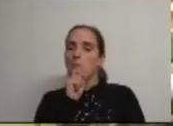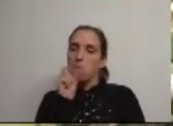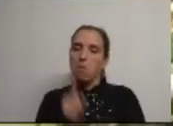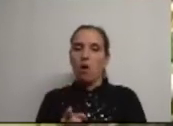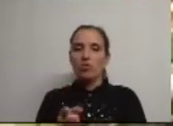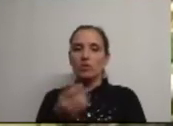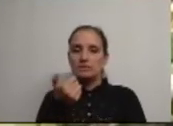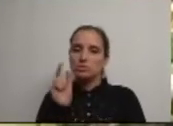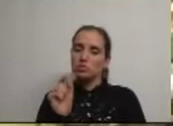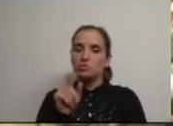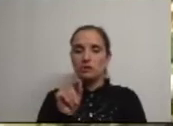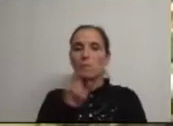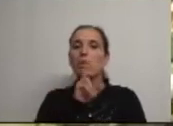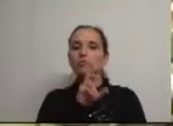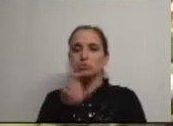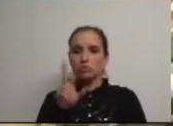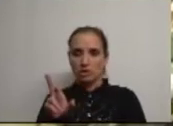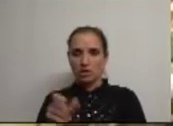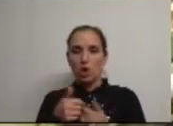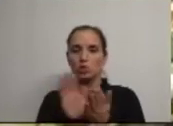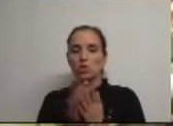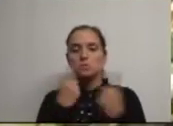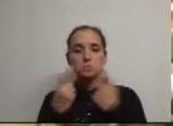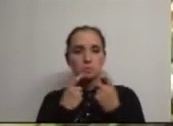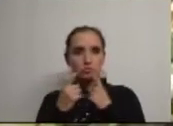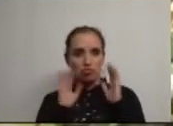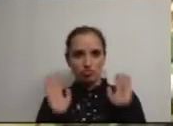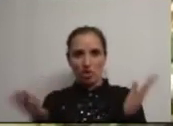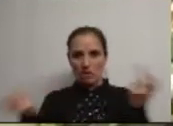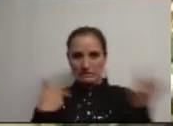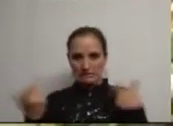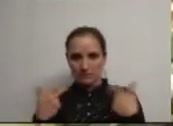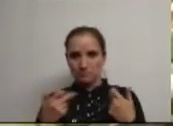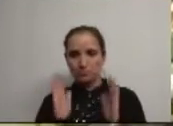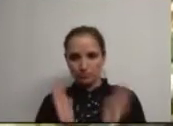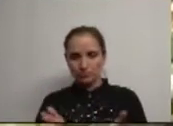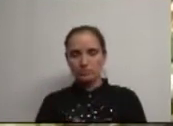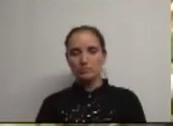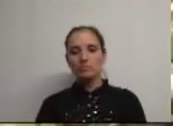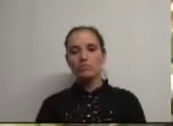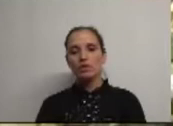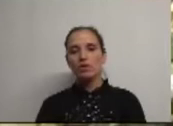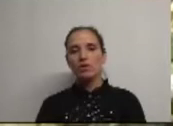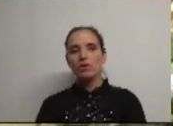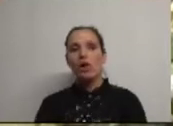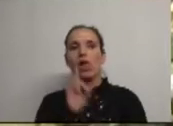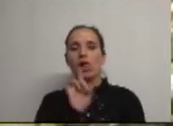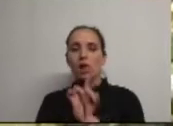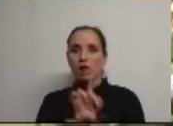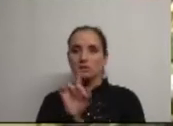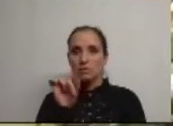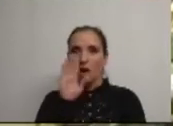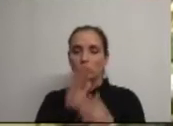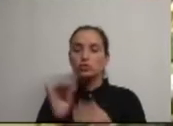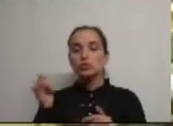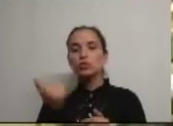de 5 minutos também para responder às respectivas intervenções ou às respectivas questões. E o mesmo acontece no